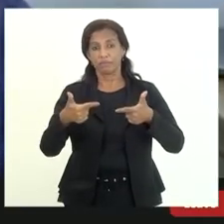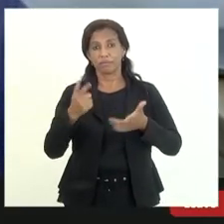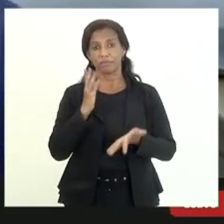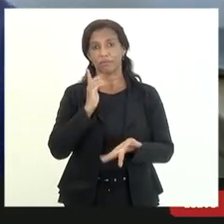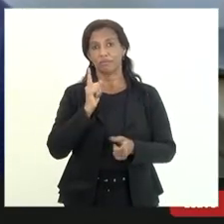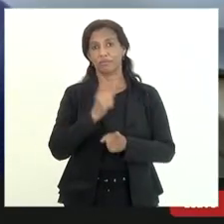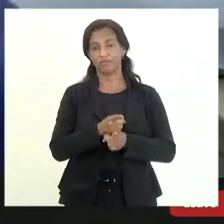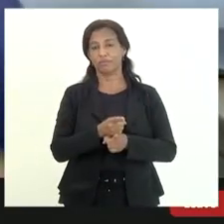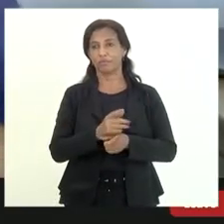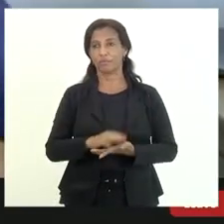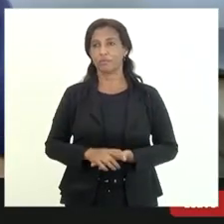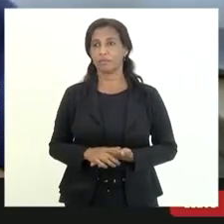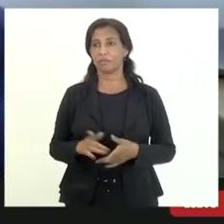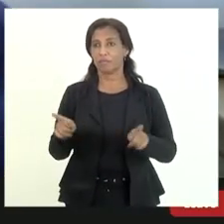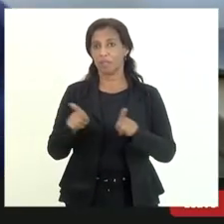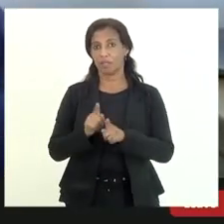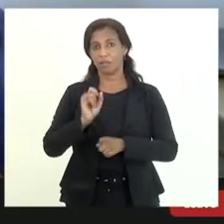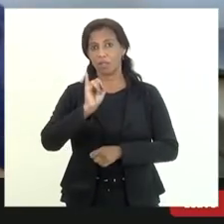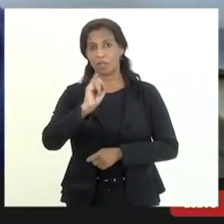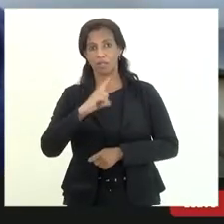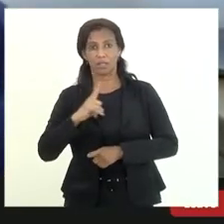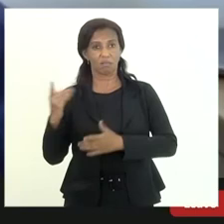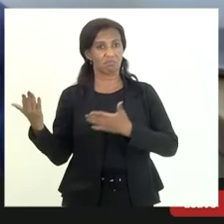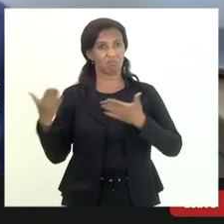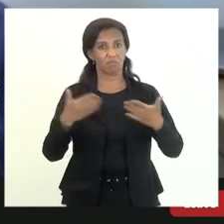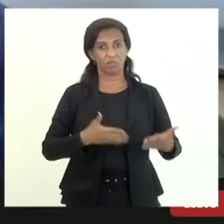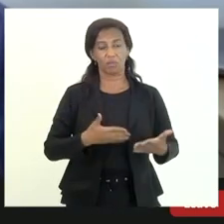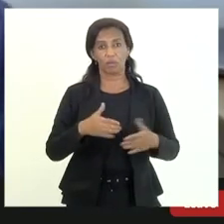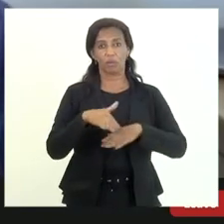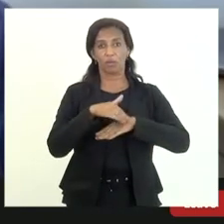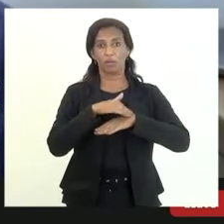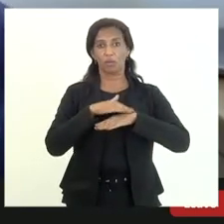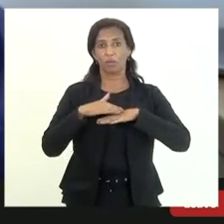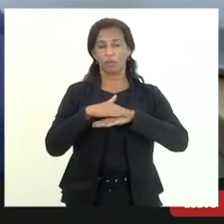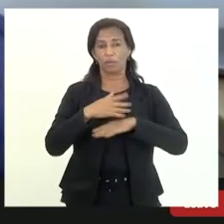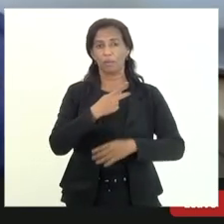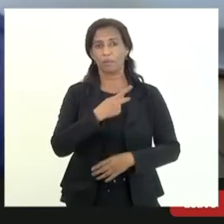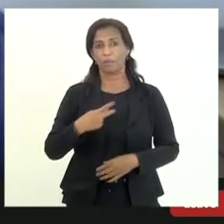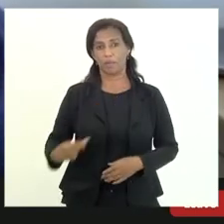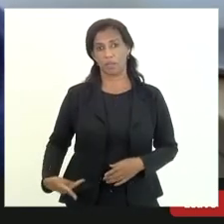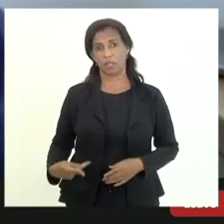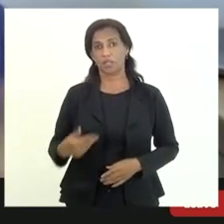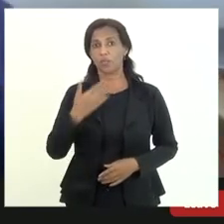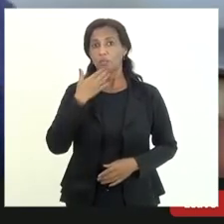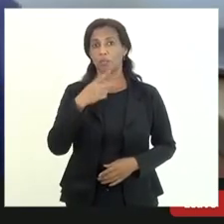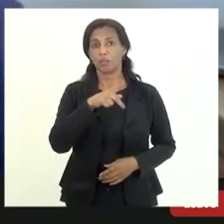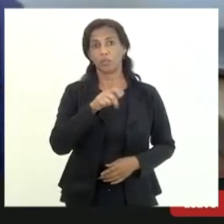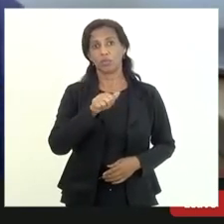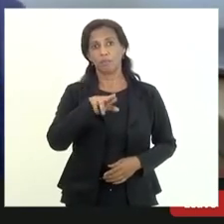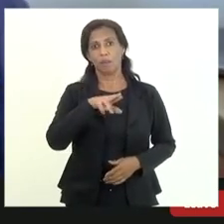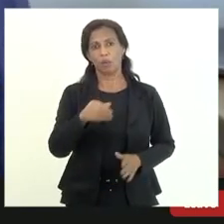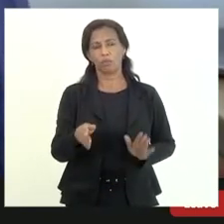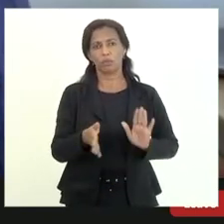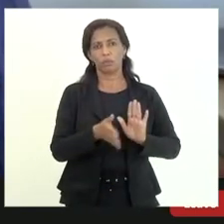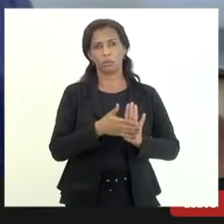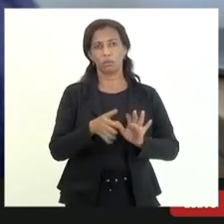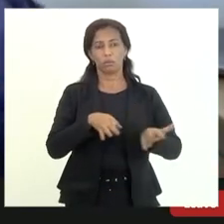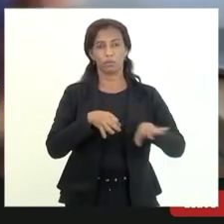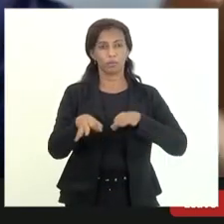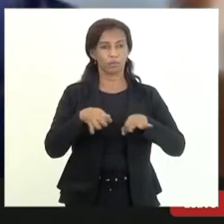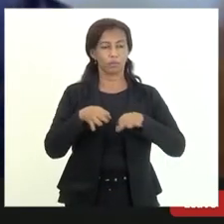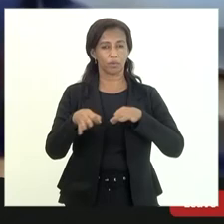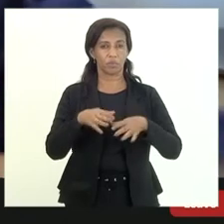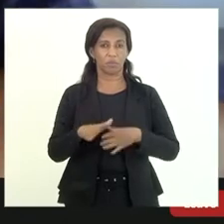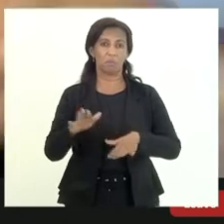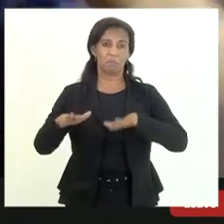e também se não vier eu vou conversar com o presidente da casa um pouco de pauta para esse projeto mesmo